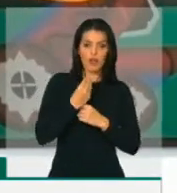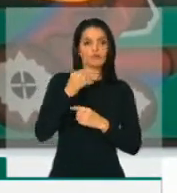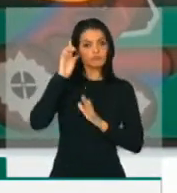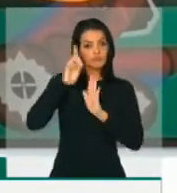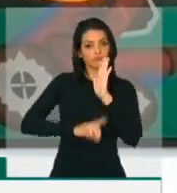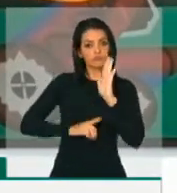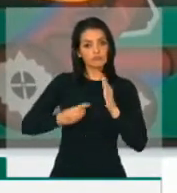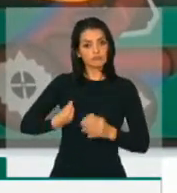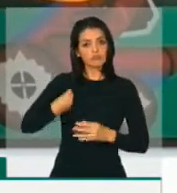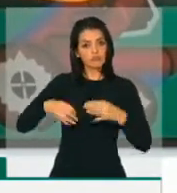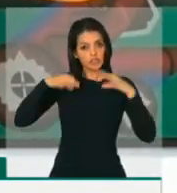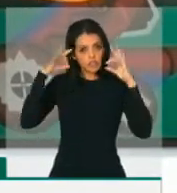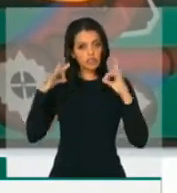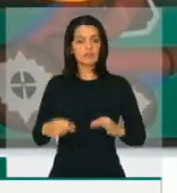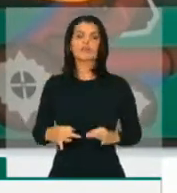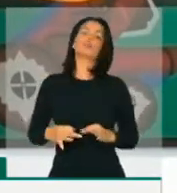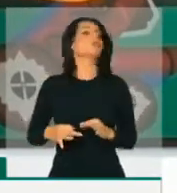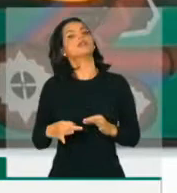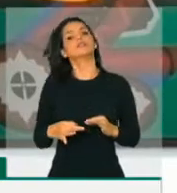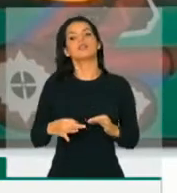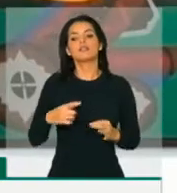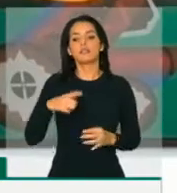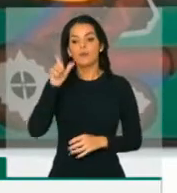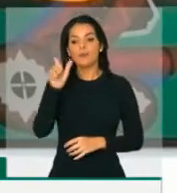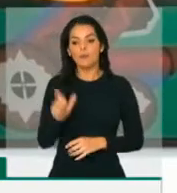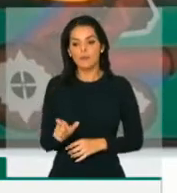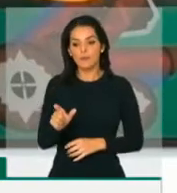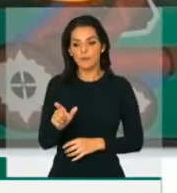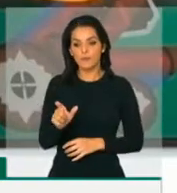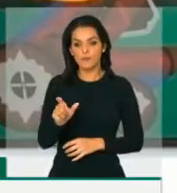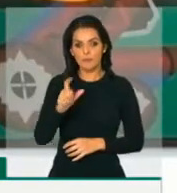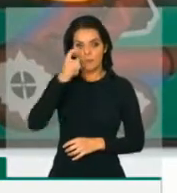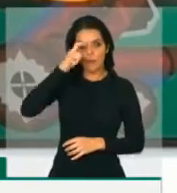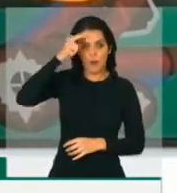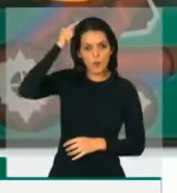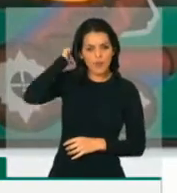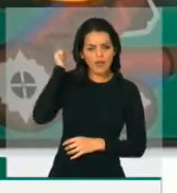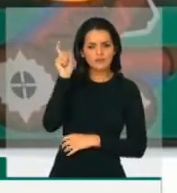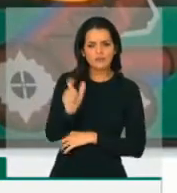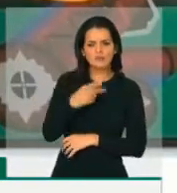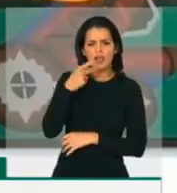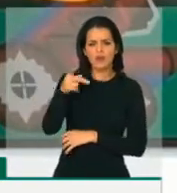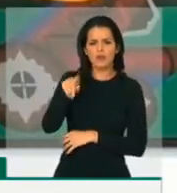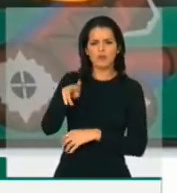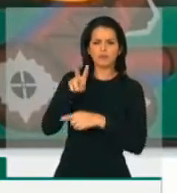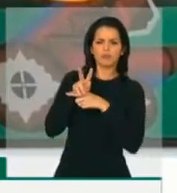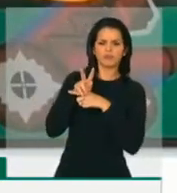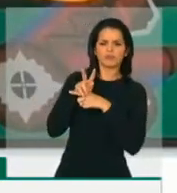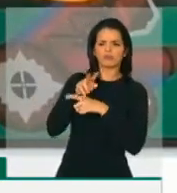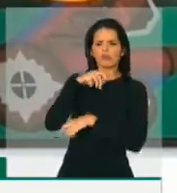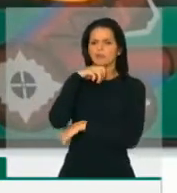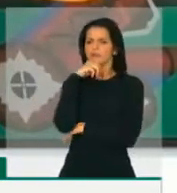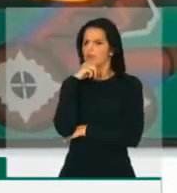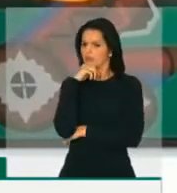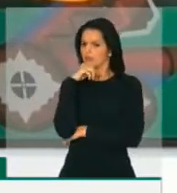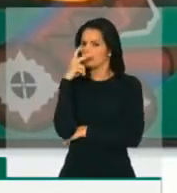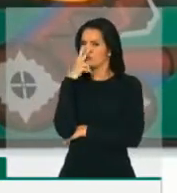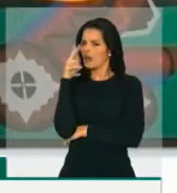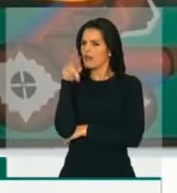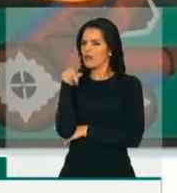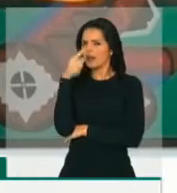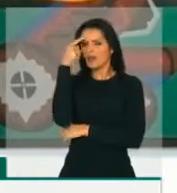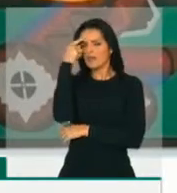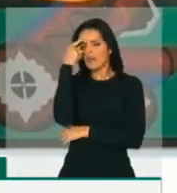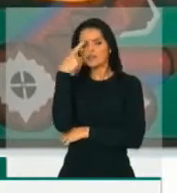dignidade. Então, para ele, o que me passa a ideia é que, sem vacina ou